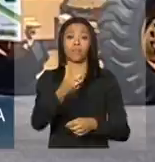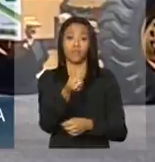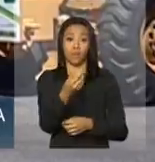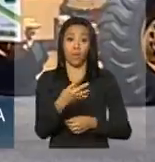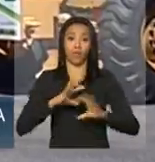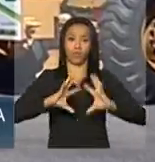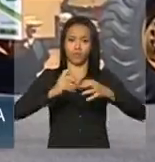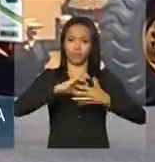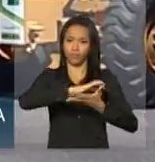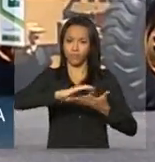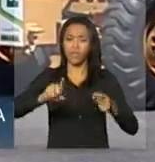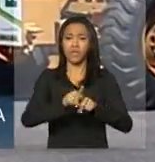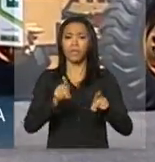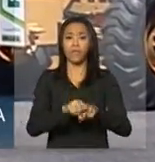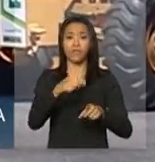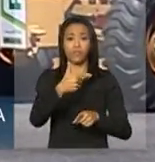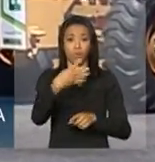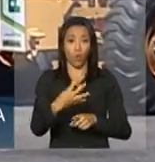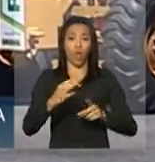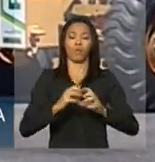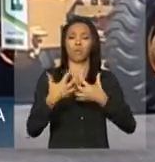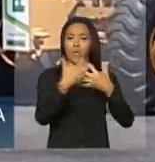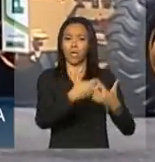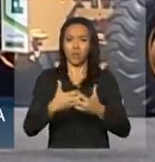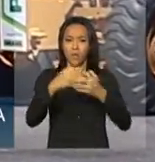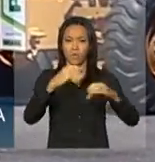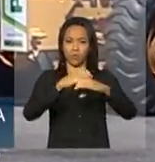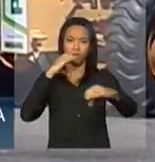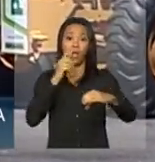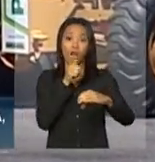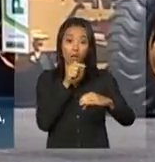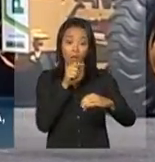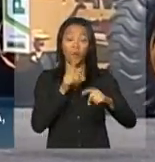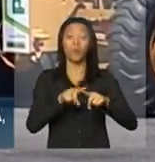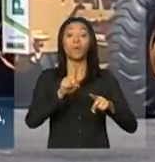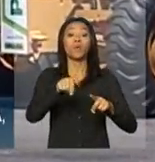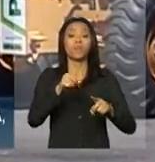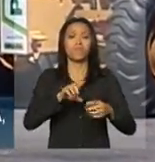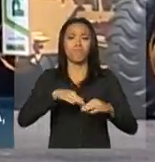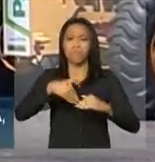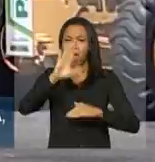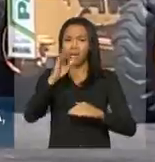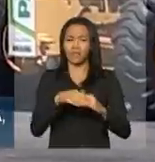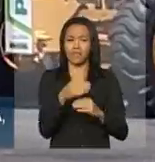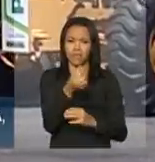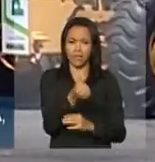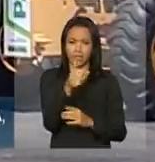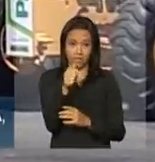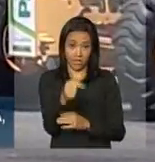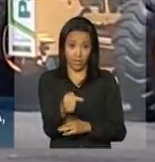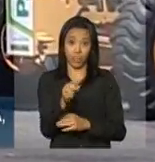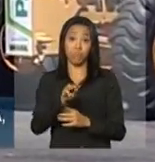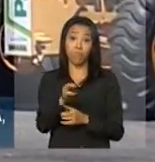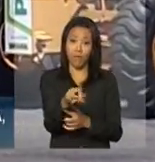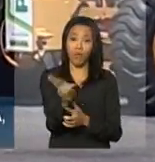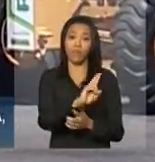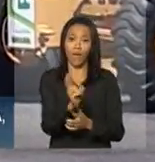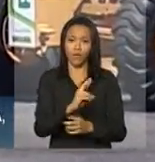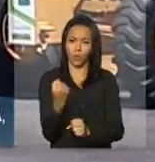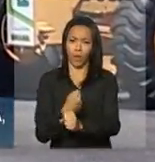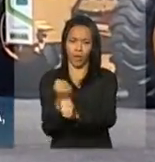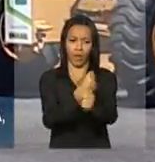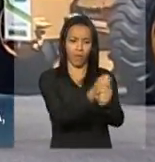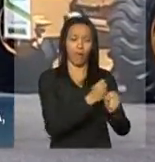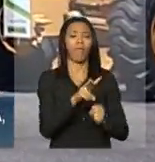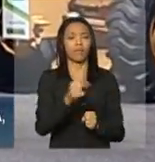24 caminhões pipa. O investimento do Ministério do Desenvolvimento Agrário ultrapassa os 67 milhões de reais. As obras serão